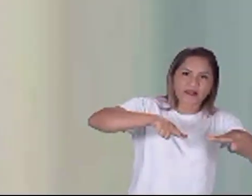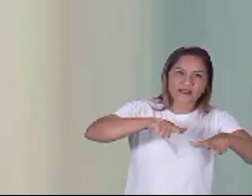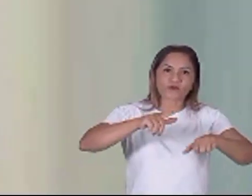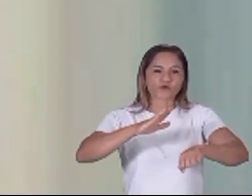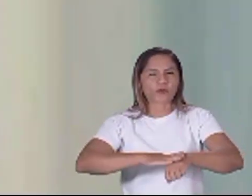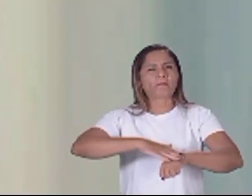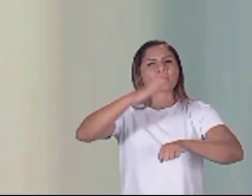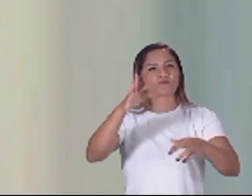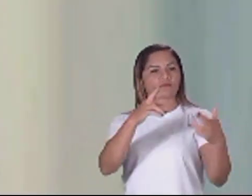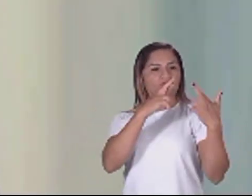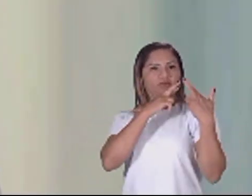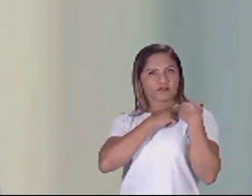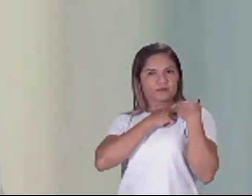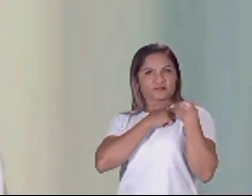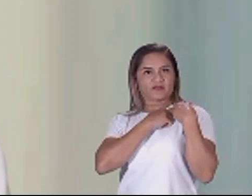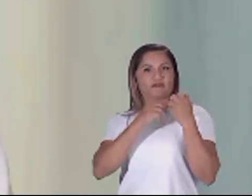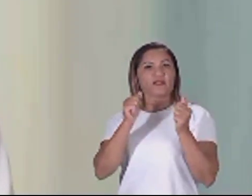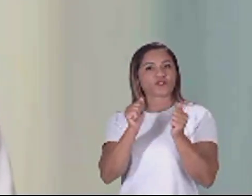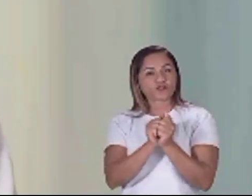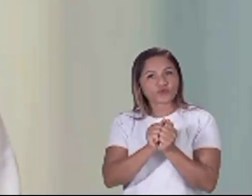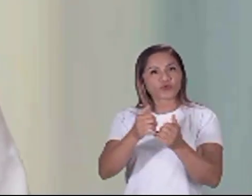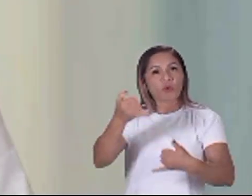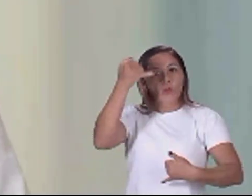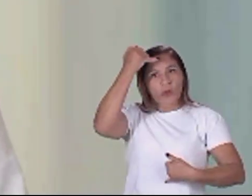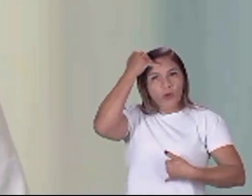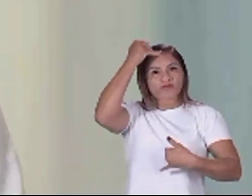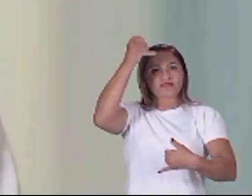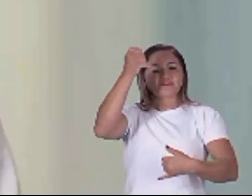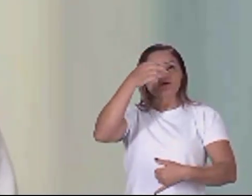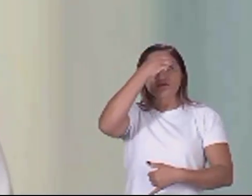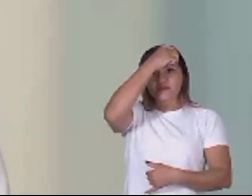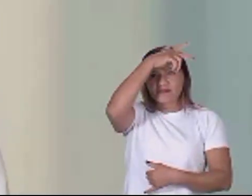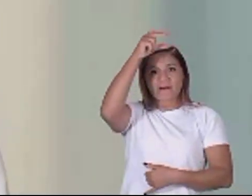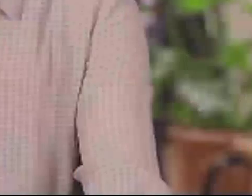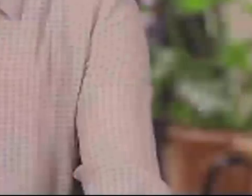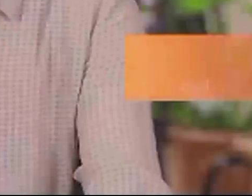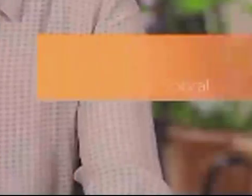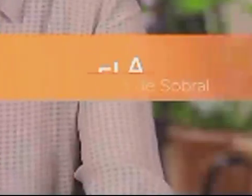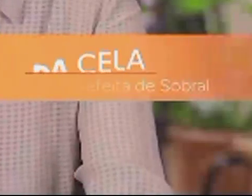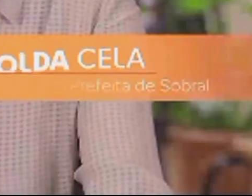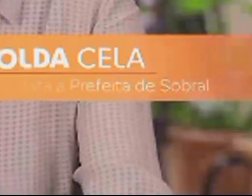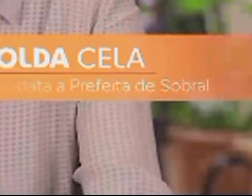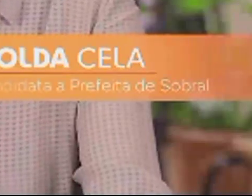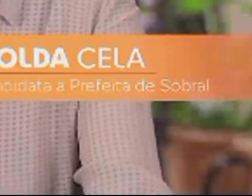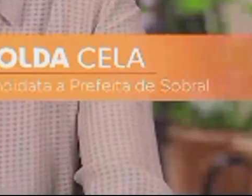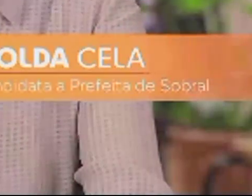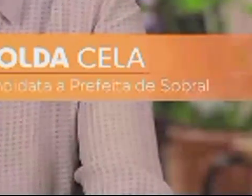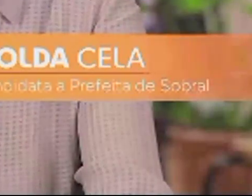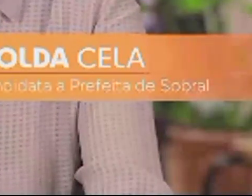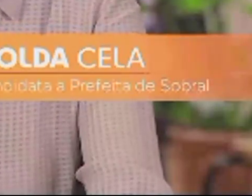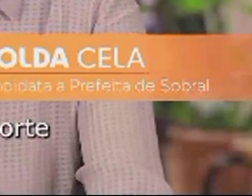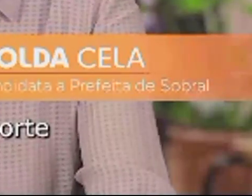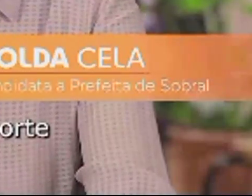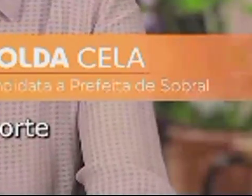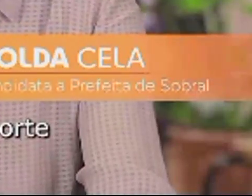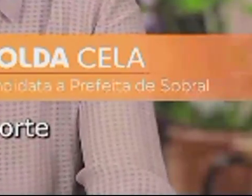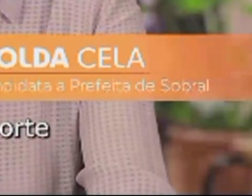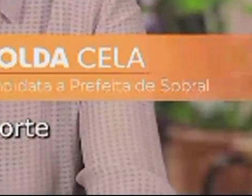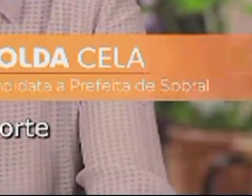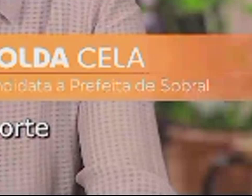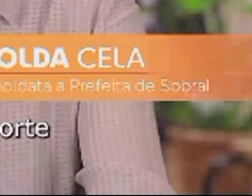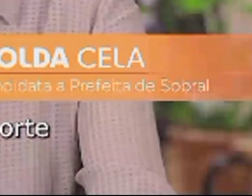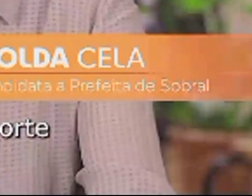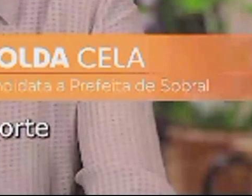responsável com Isolda da Prefeitura Sobral só tem a ganhar queridas famílias de Sobral uma das minhas